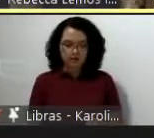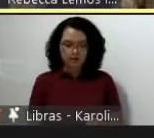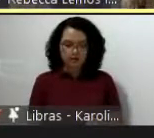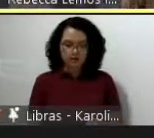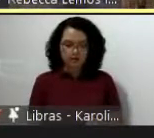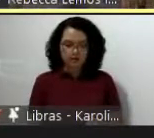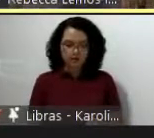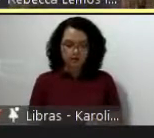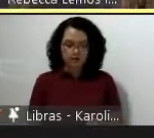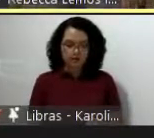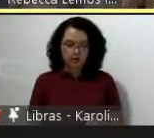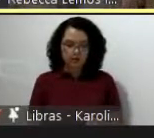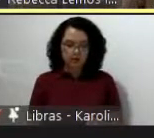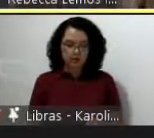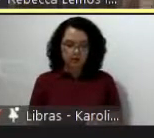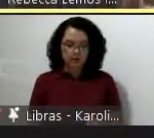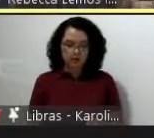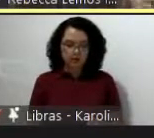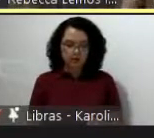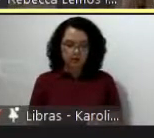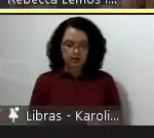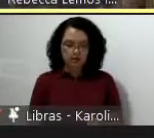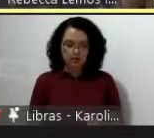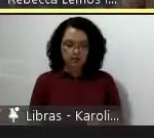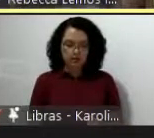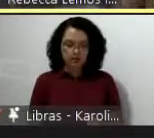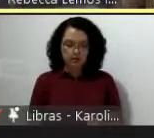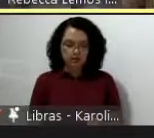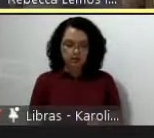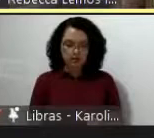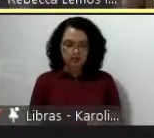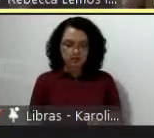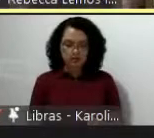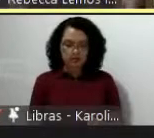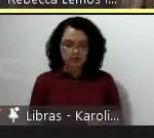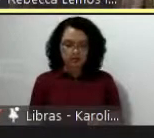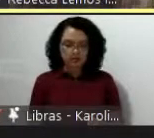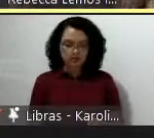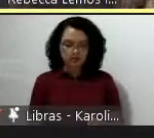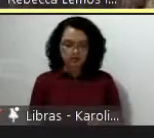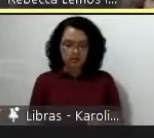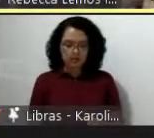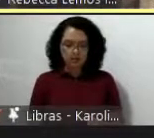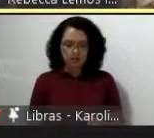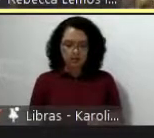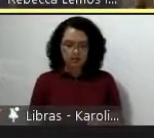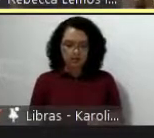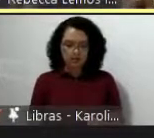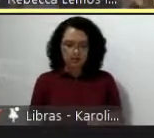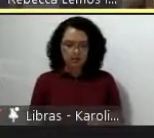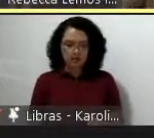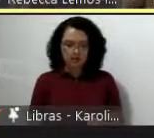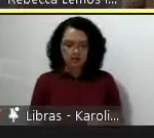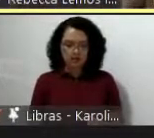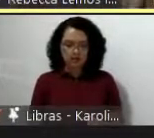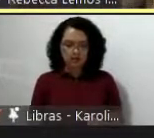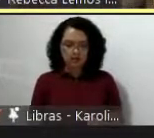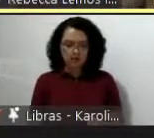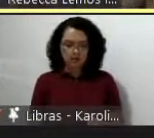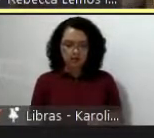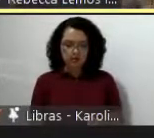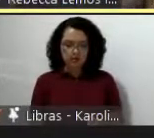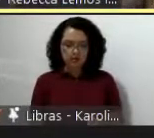patrimônio toda essa região que fala línguas diferentes que passaram por processos de colonização mesmo